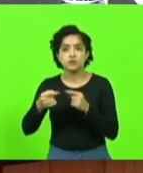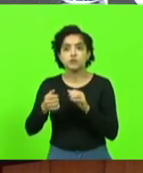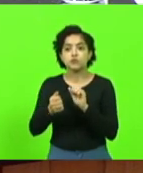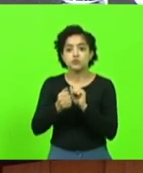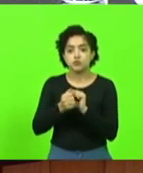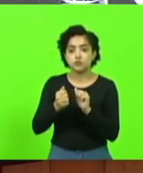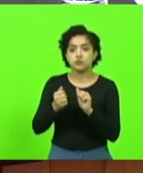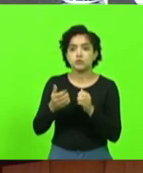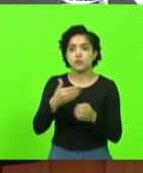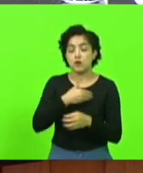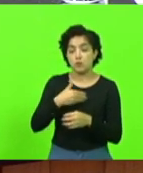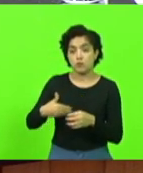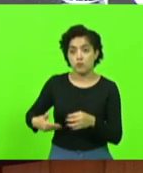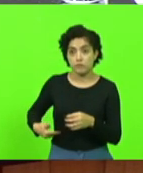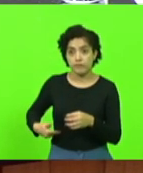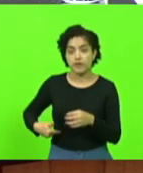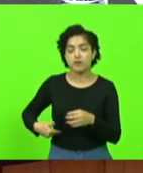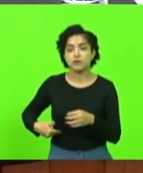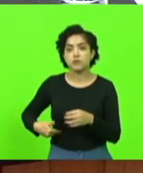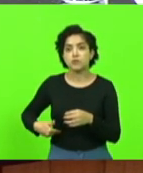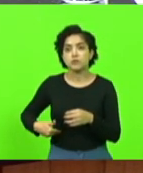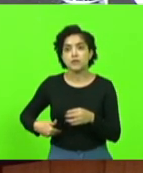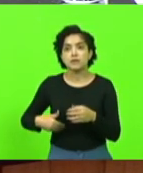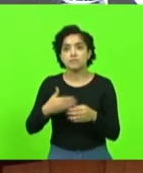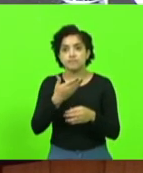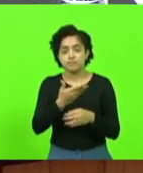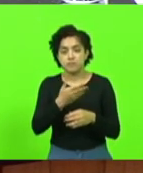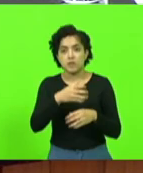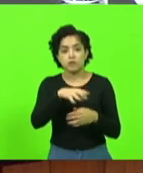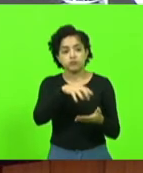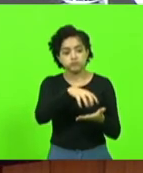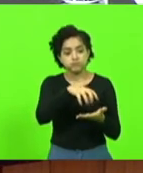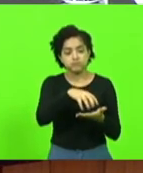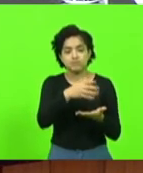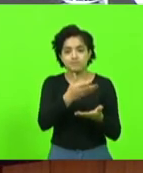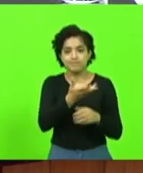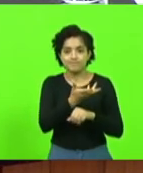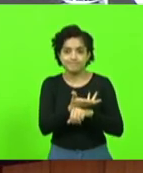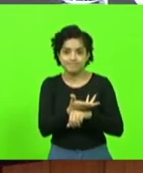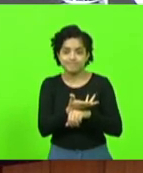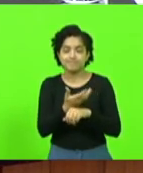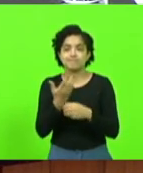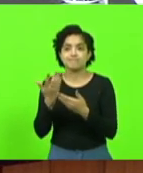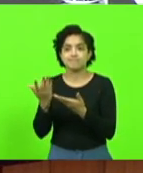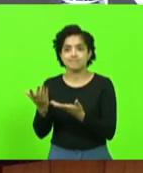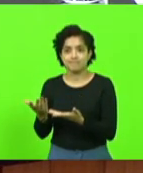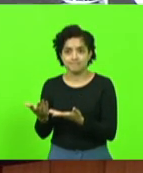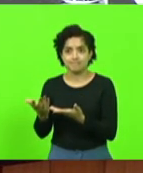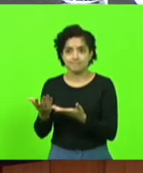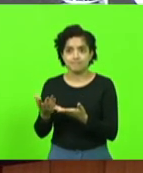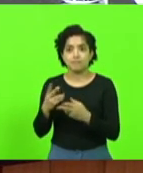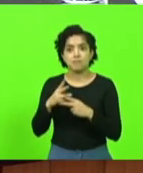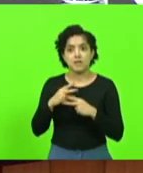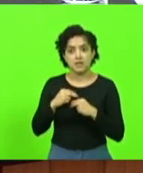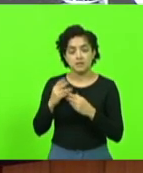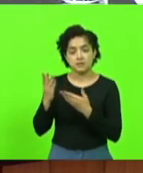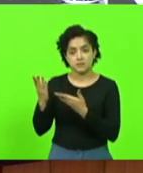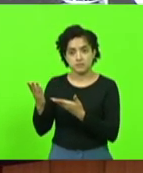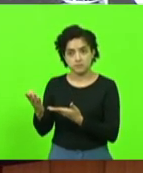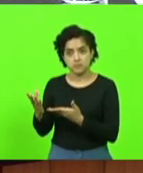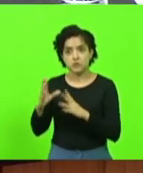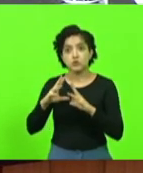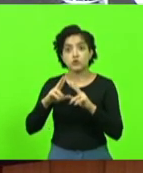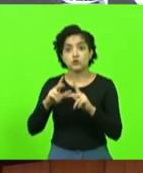estado, levando o campus da UDESC para a região. Então, os méritos são do governo do estado, sim, mas são de todos